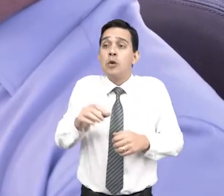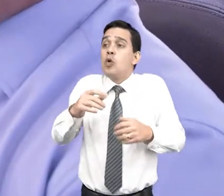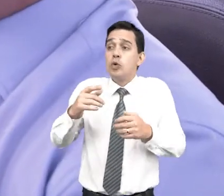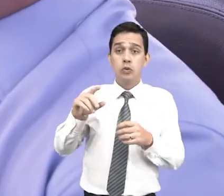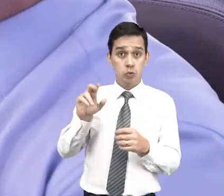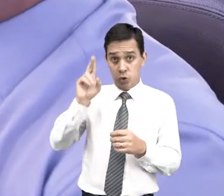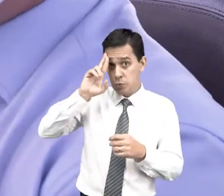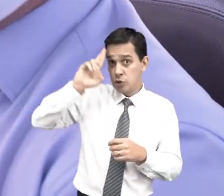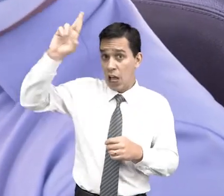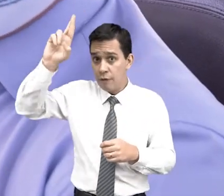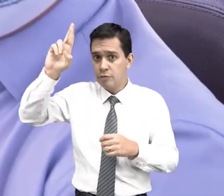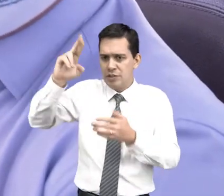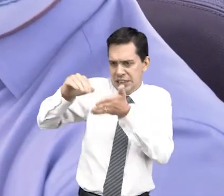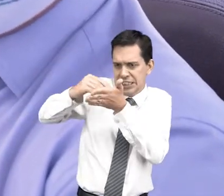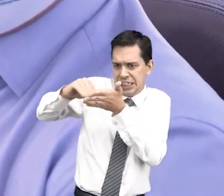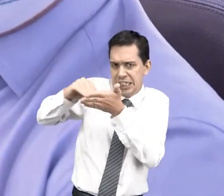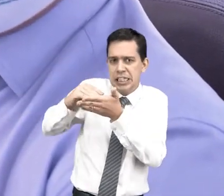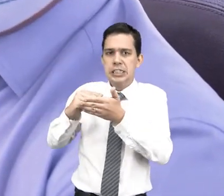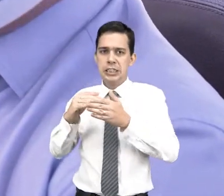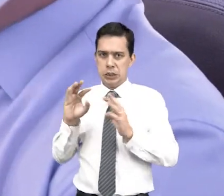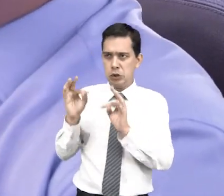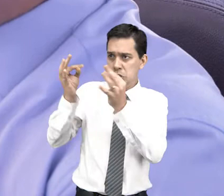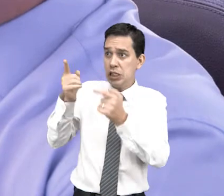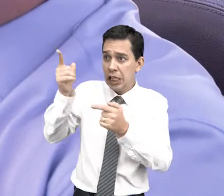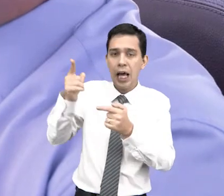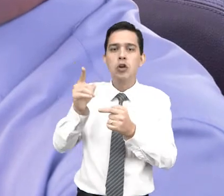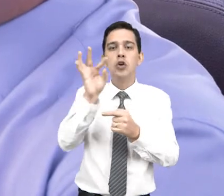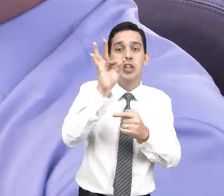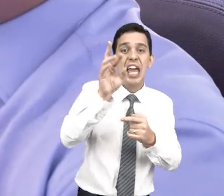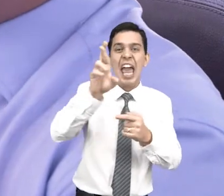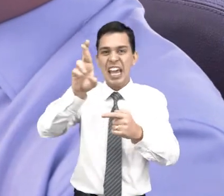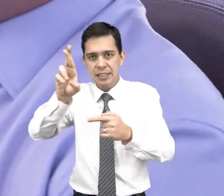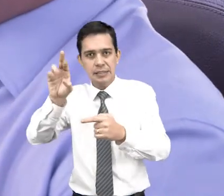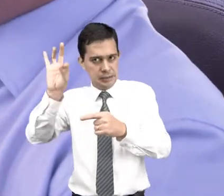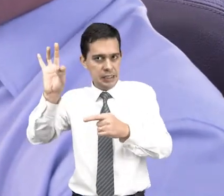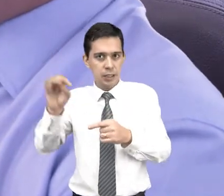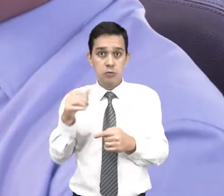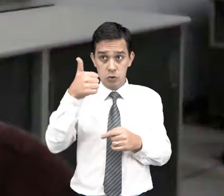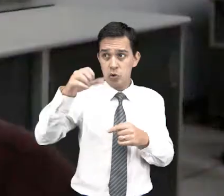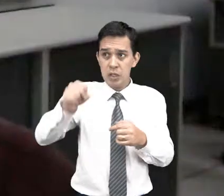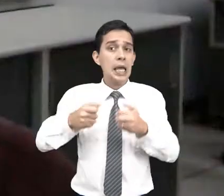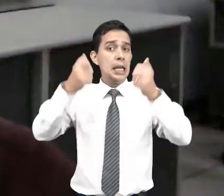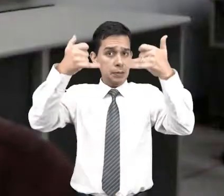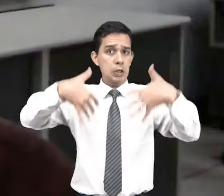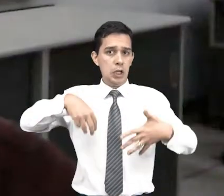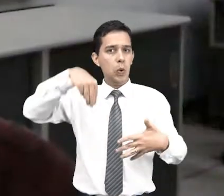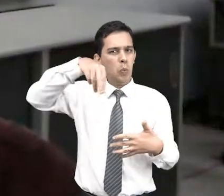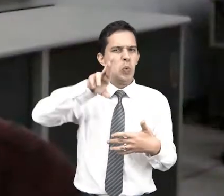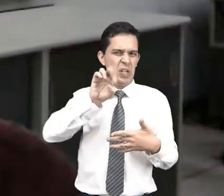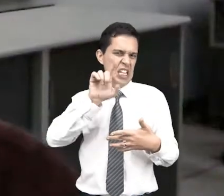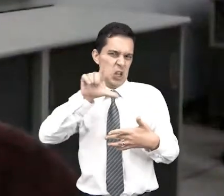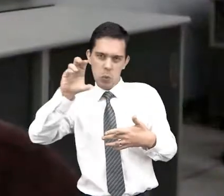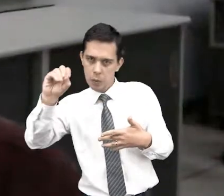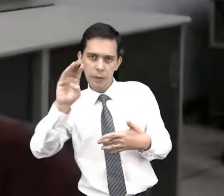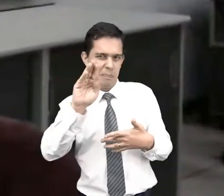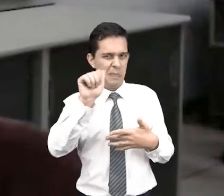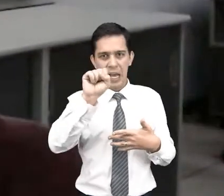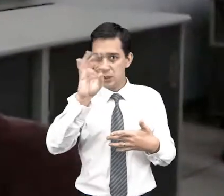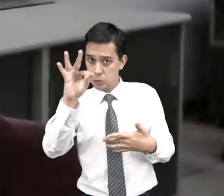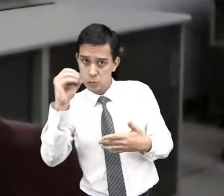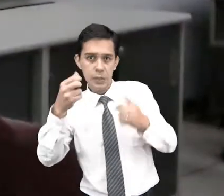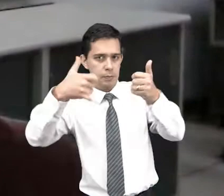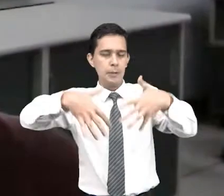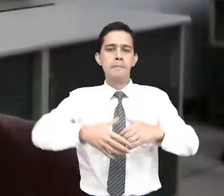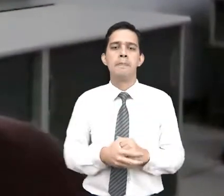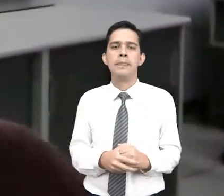de Tecnologia da Informação e Comunicação do TRT18, Murilo Barros. A gente tem um robô que